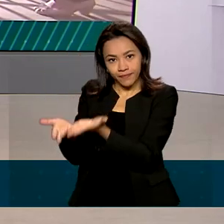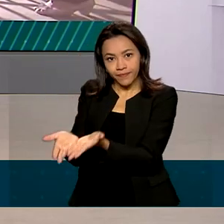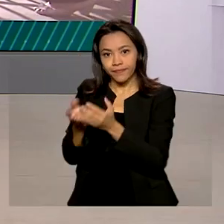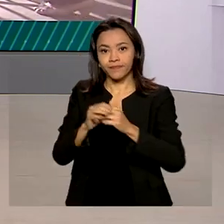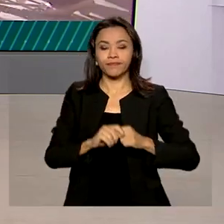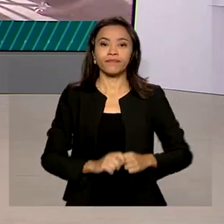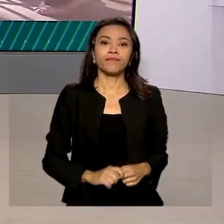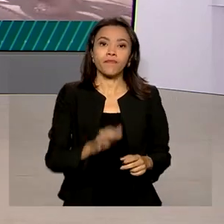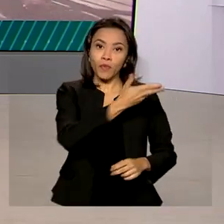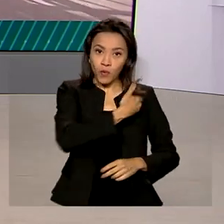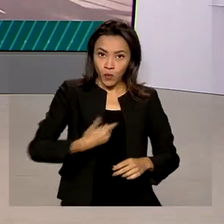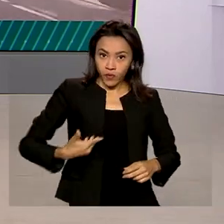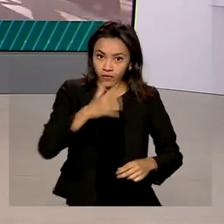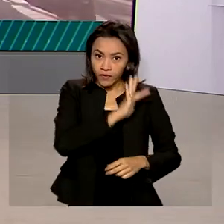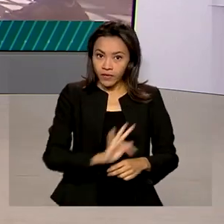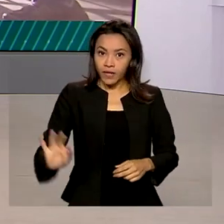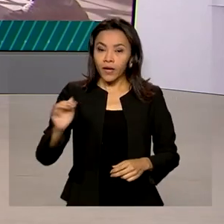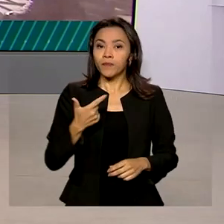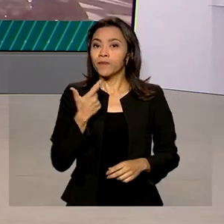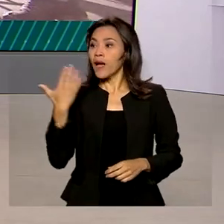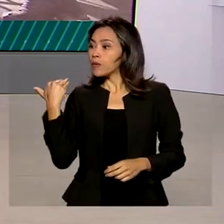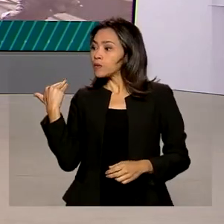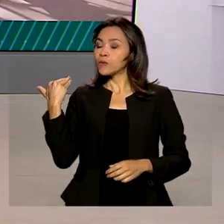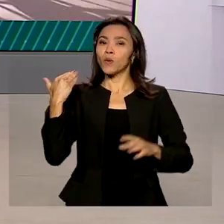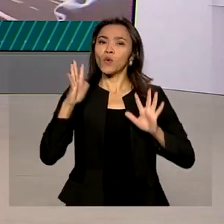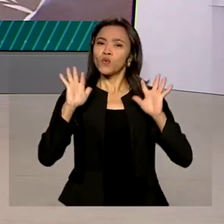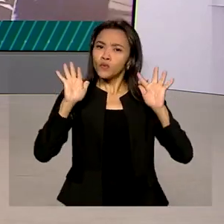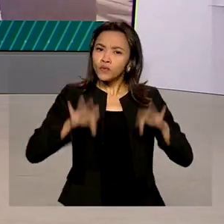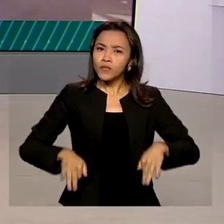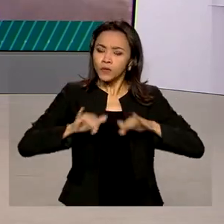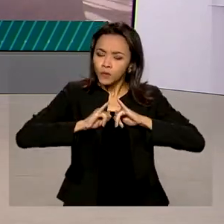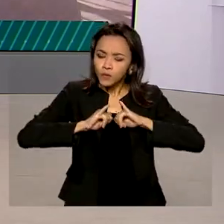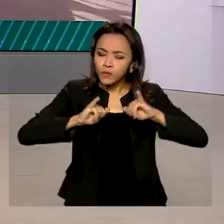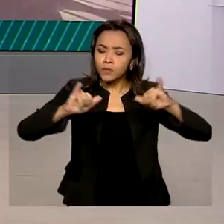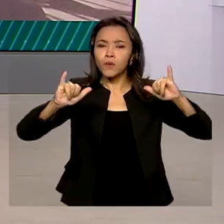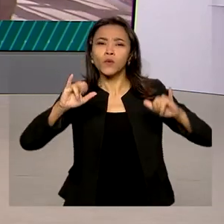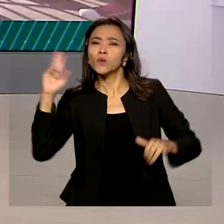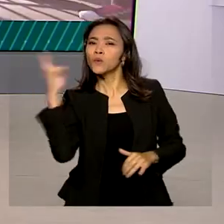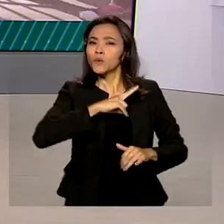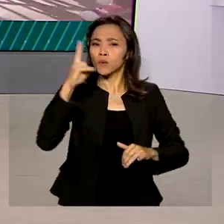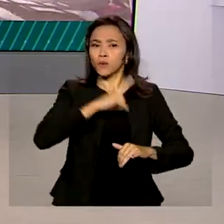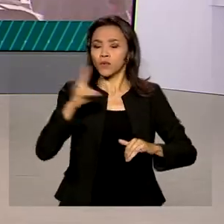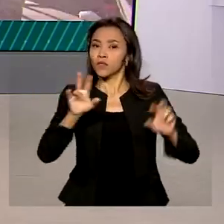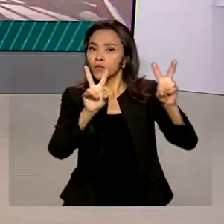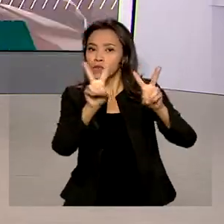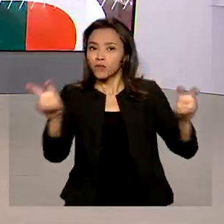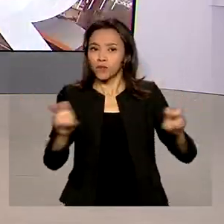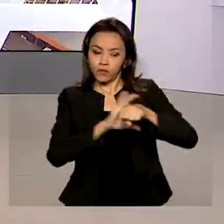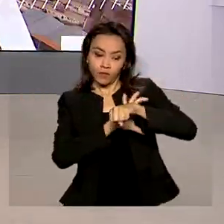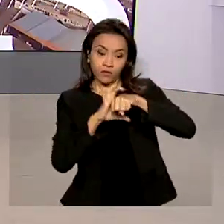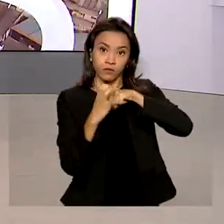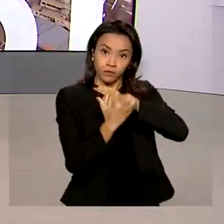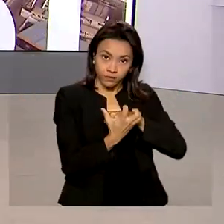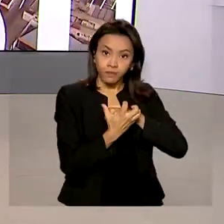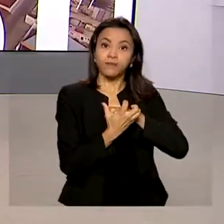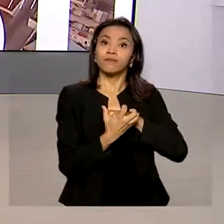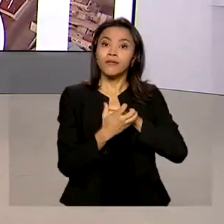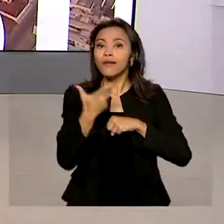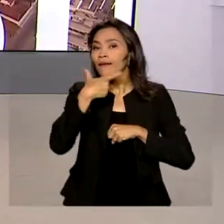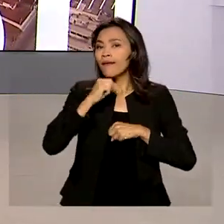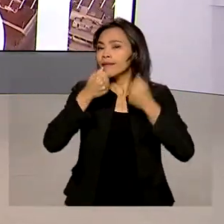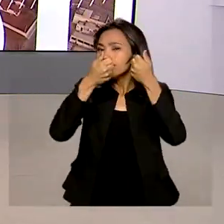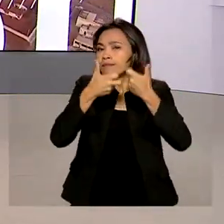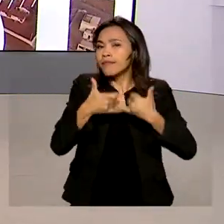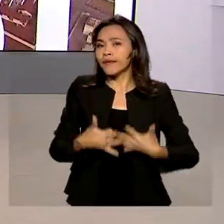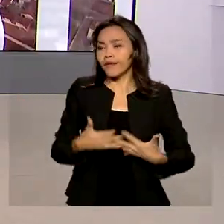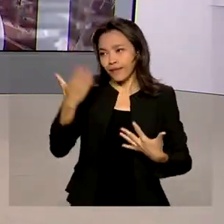O governo federal anunciou o fim da emergência em saúde pública para a covid-19. Quem explica melhor